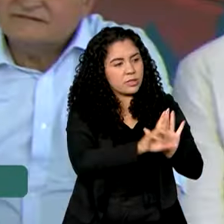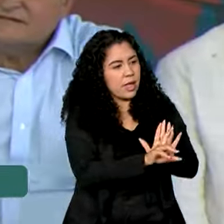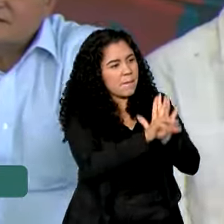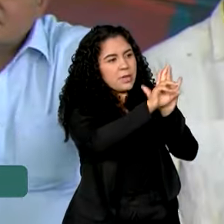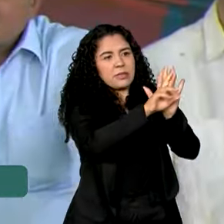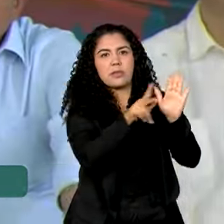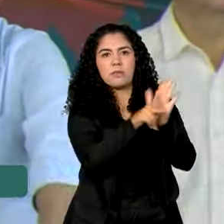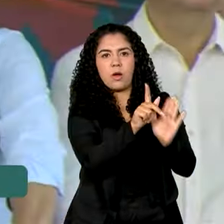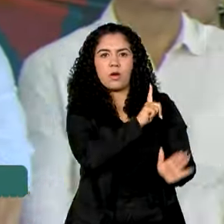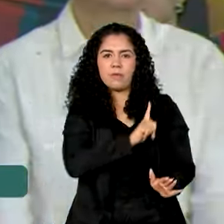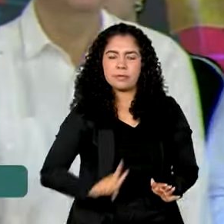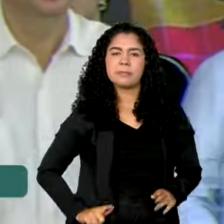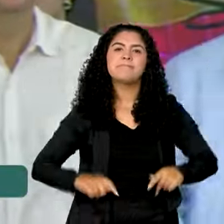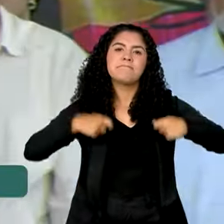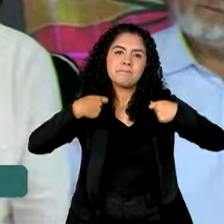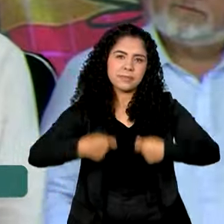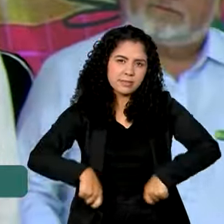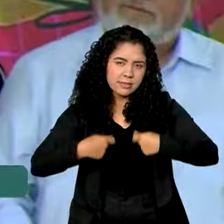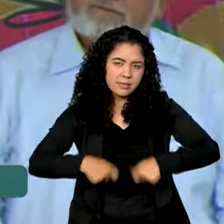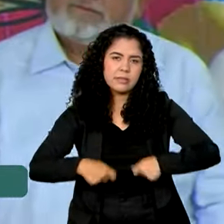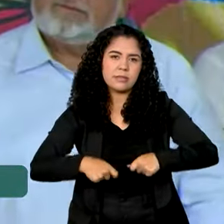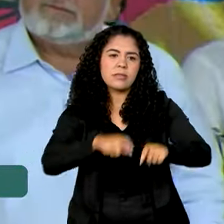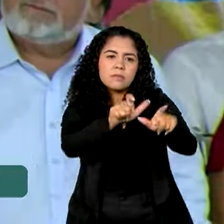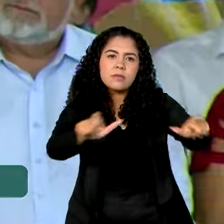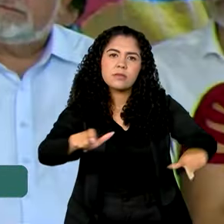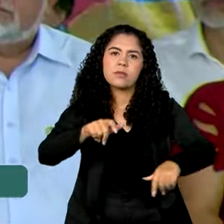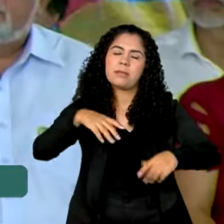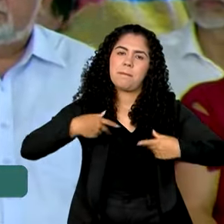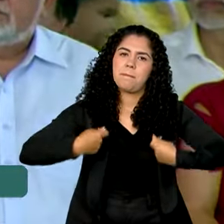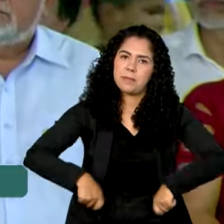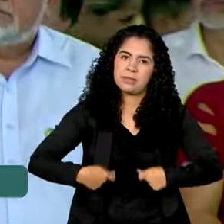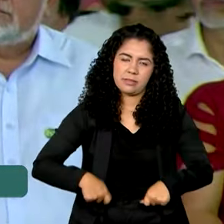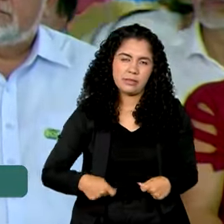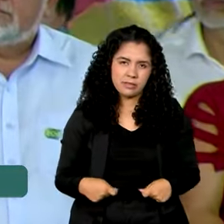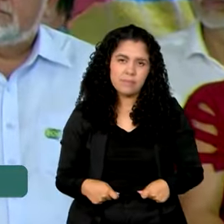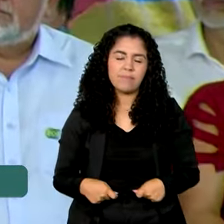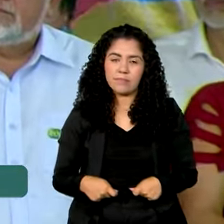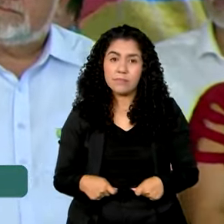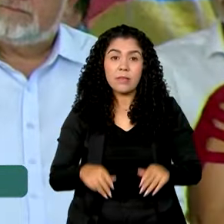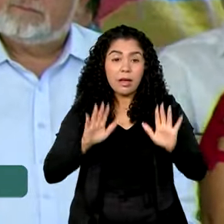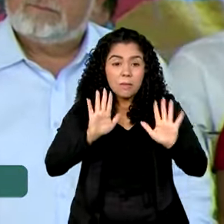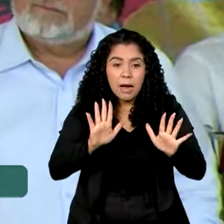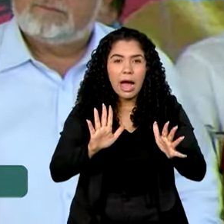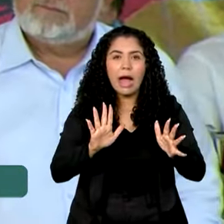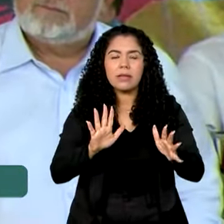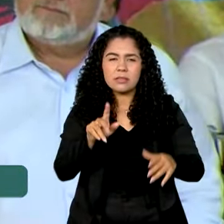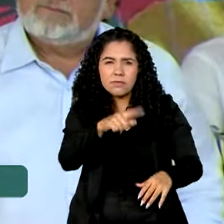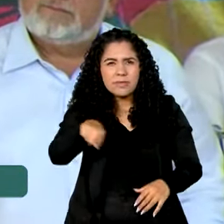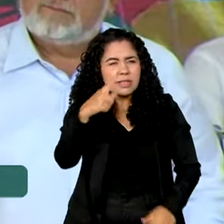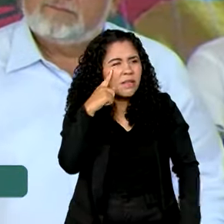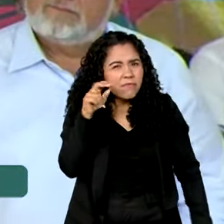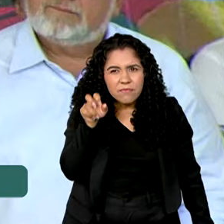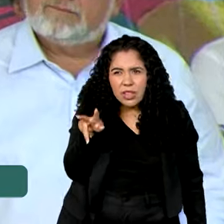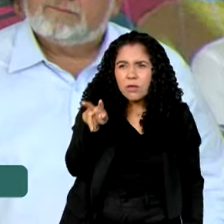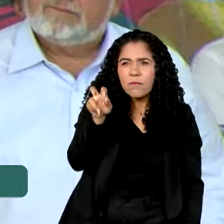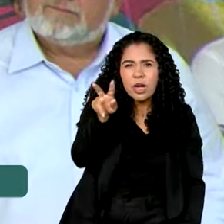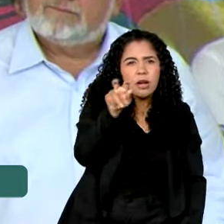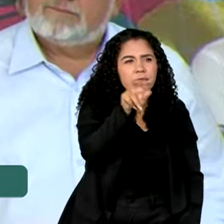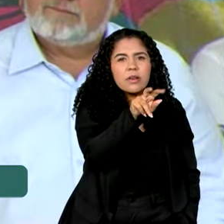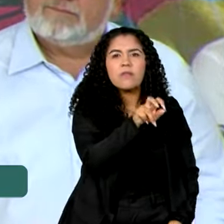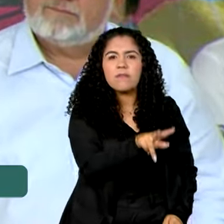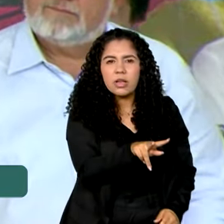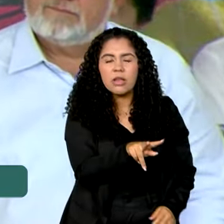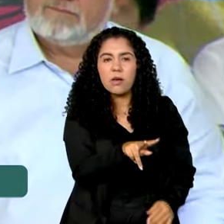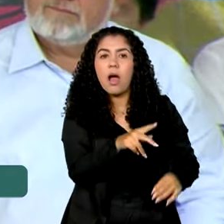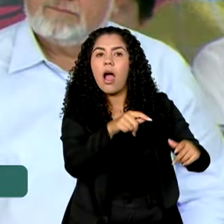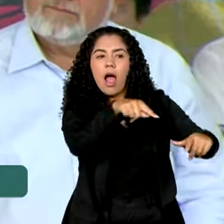para com as pessoas mais necessitadas desse país. Tudo aquilo que vocês viram na zona